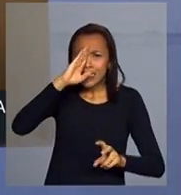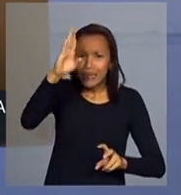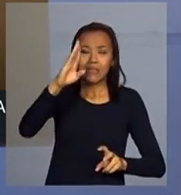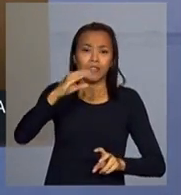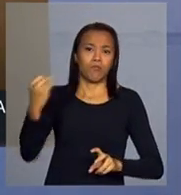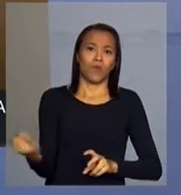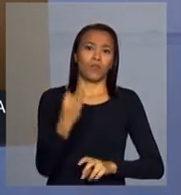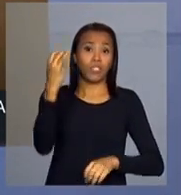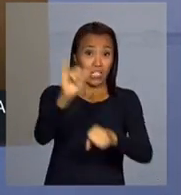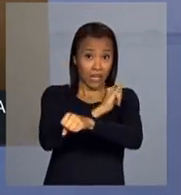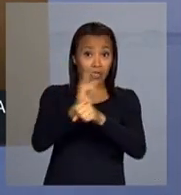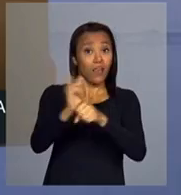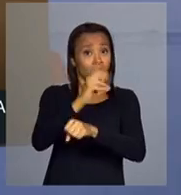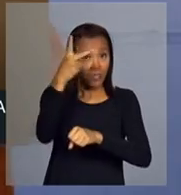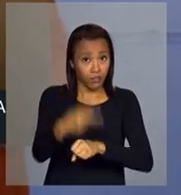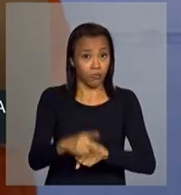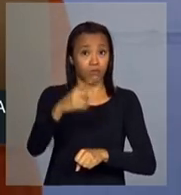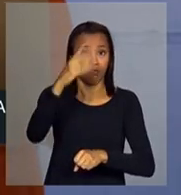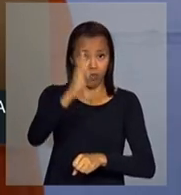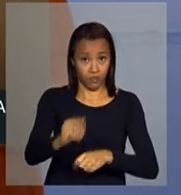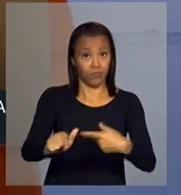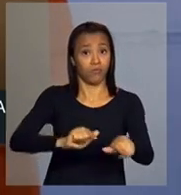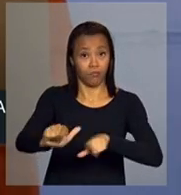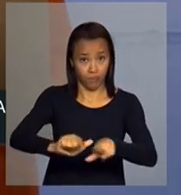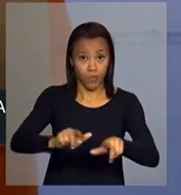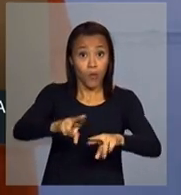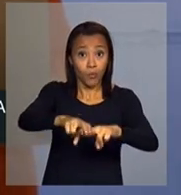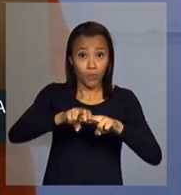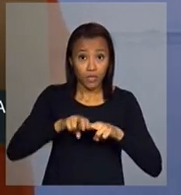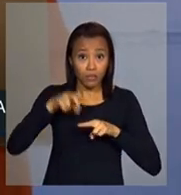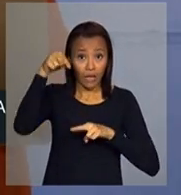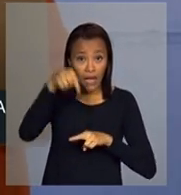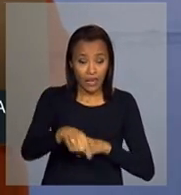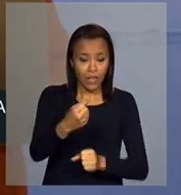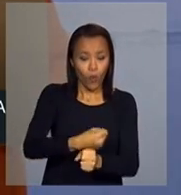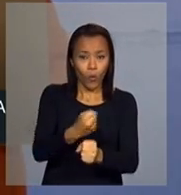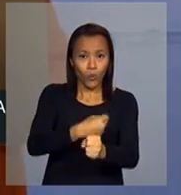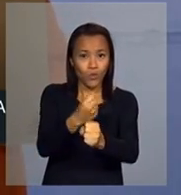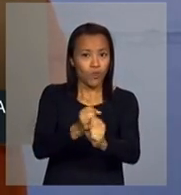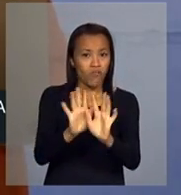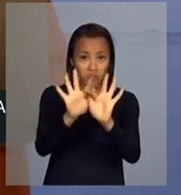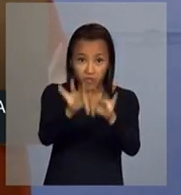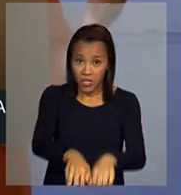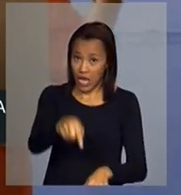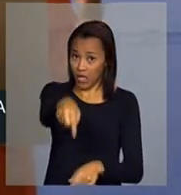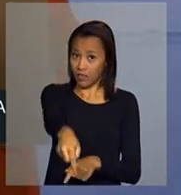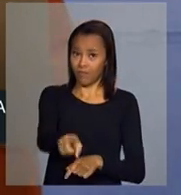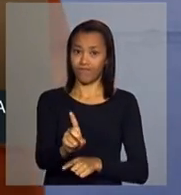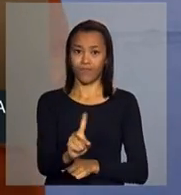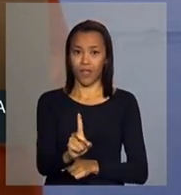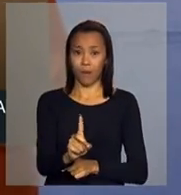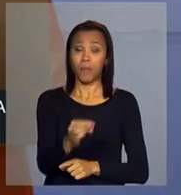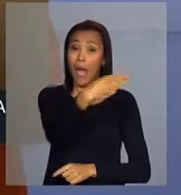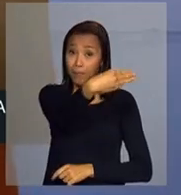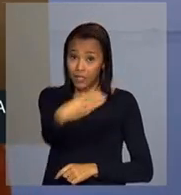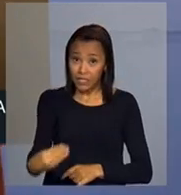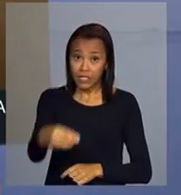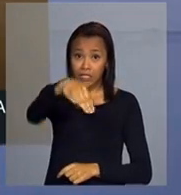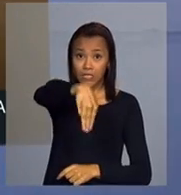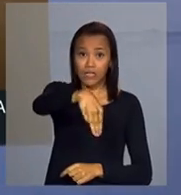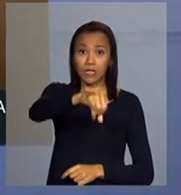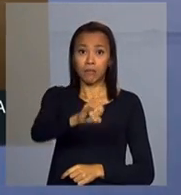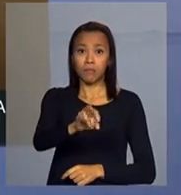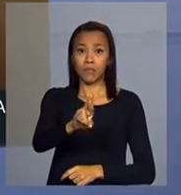Brasil. Por isso, essa obra não vai terminar aqui. A ministra Miriam disse,